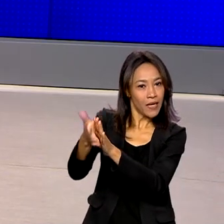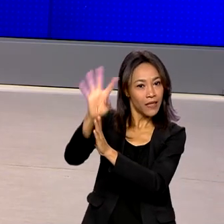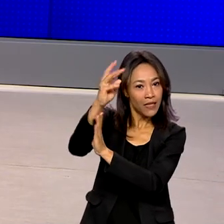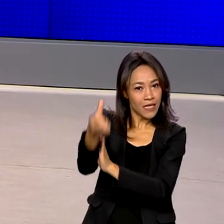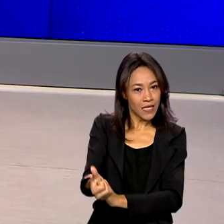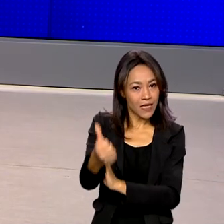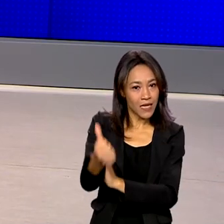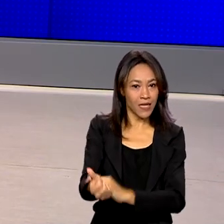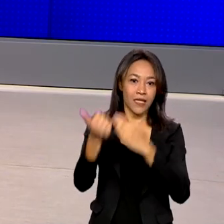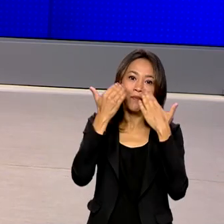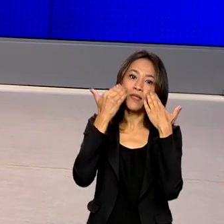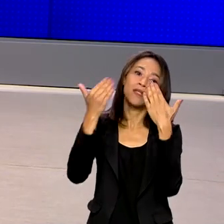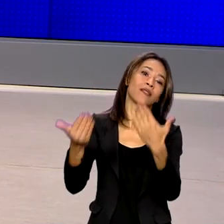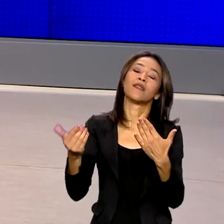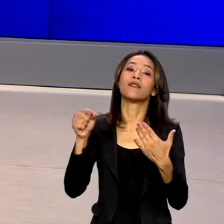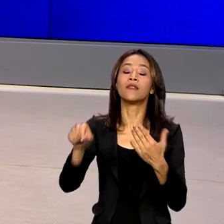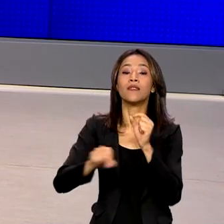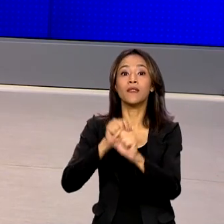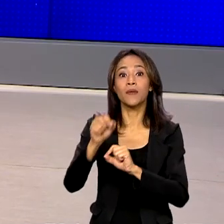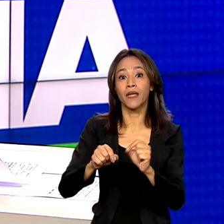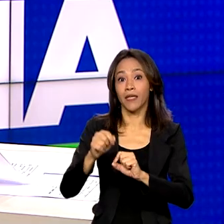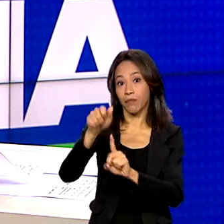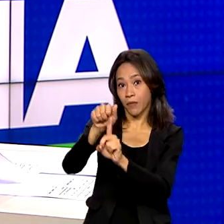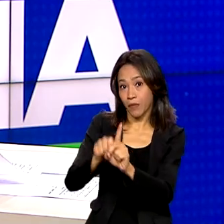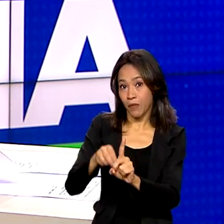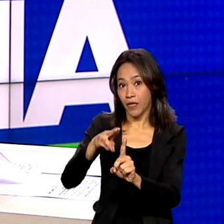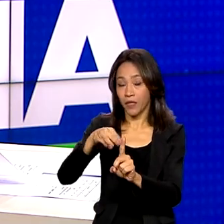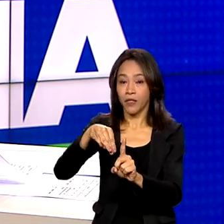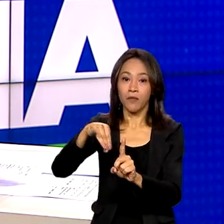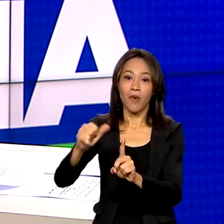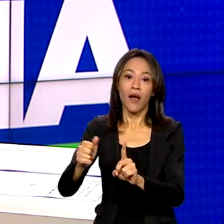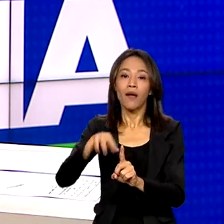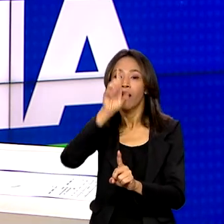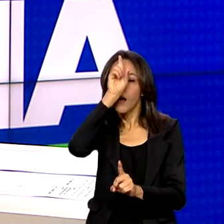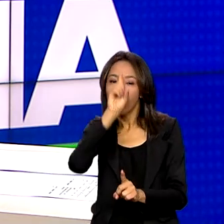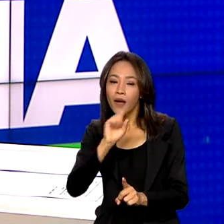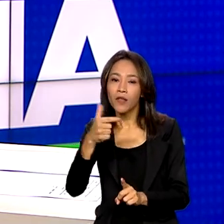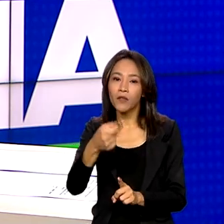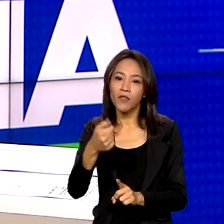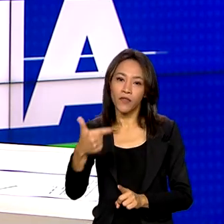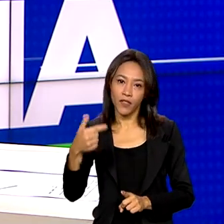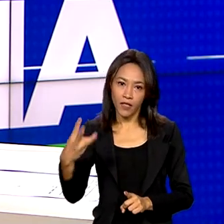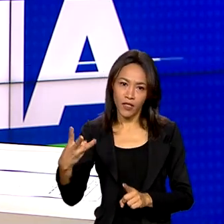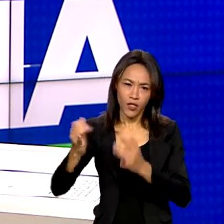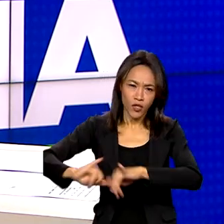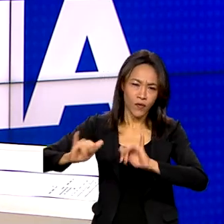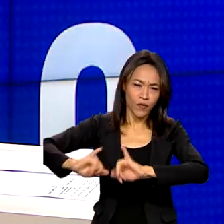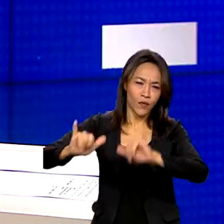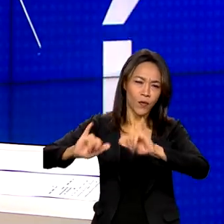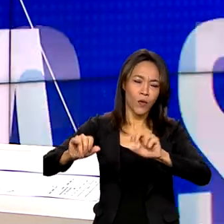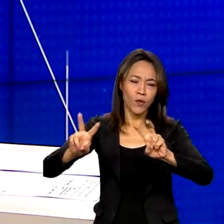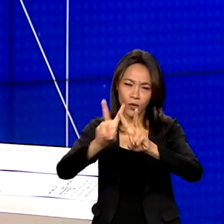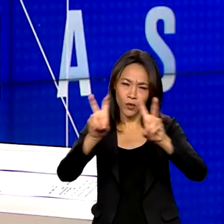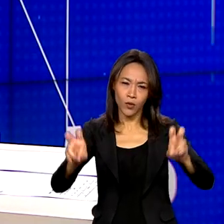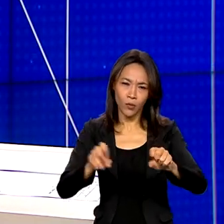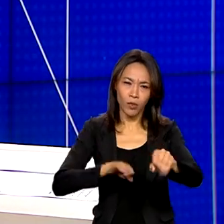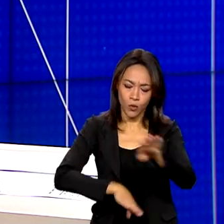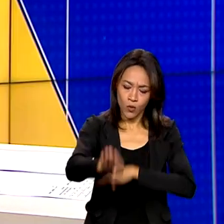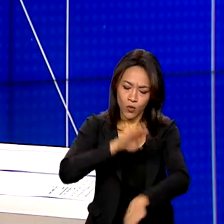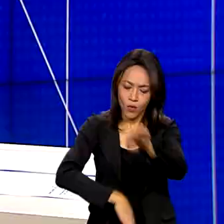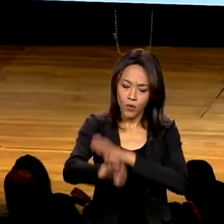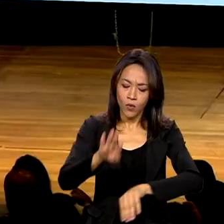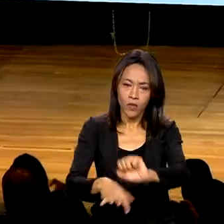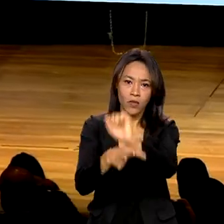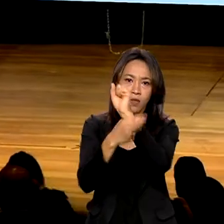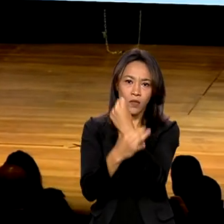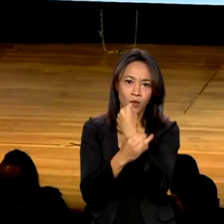Destaques Maio Amarelo 2023. A reportagem divulgou a campanha por um trânsito mais seguro no país.